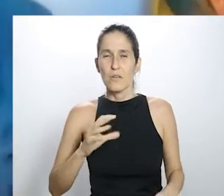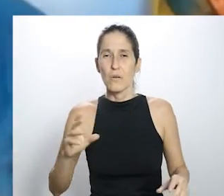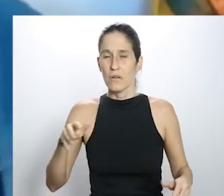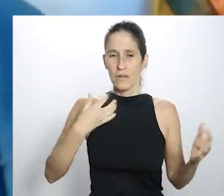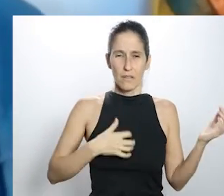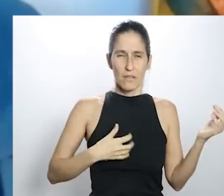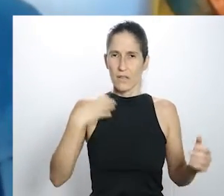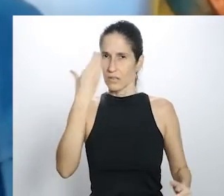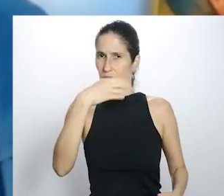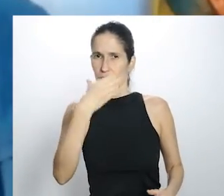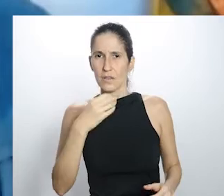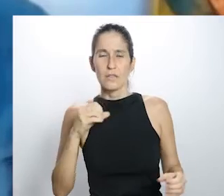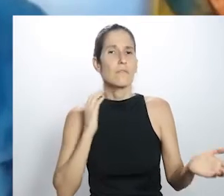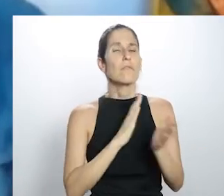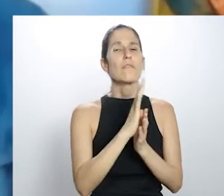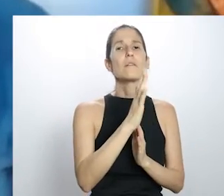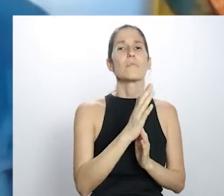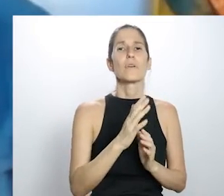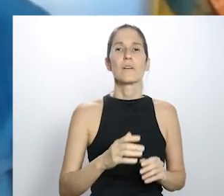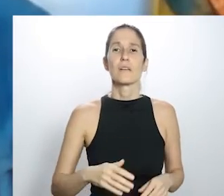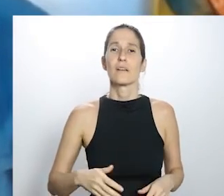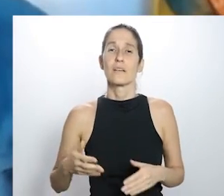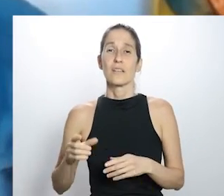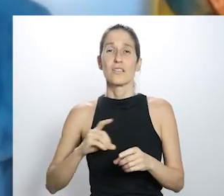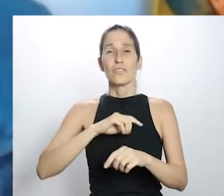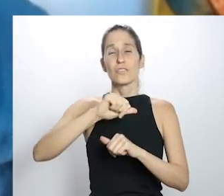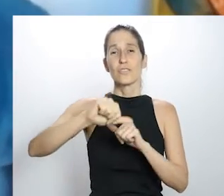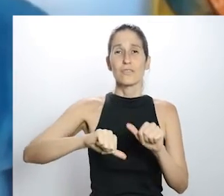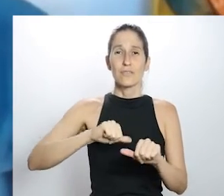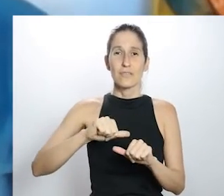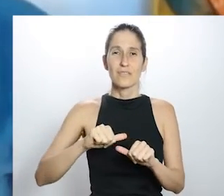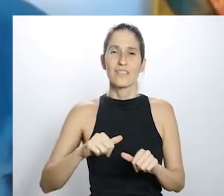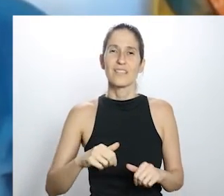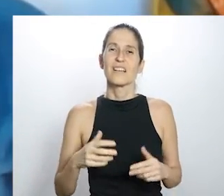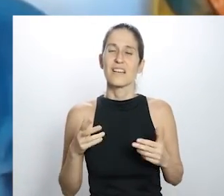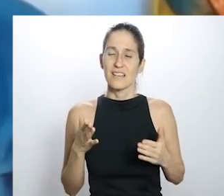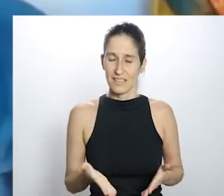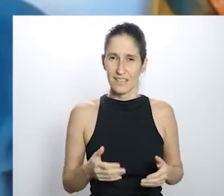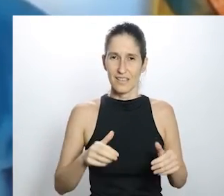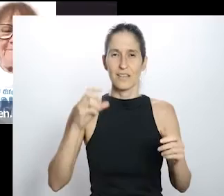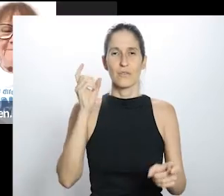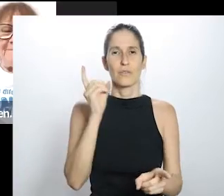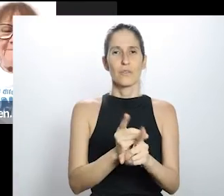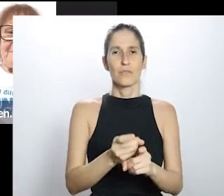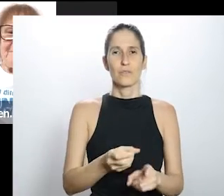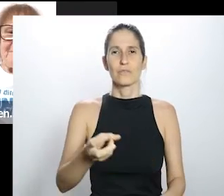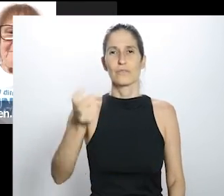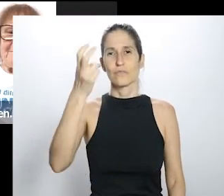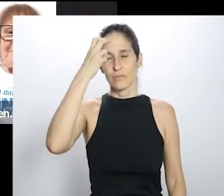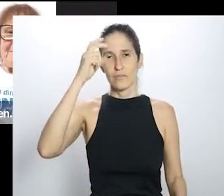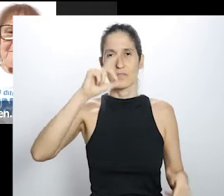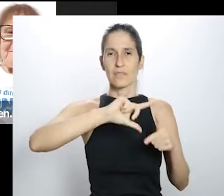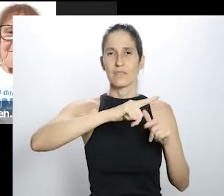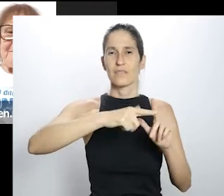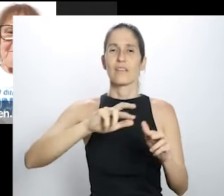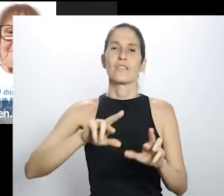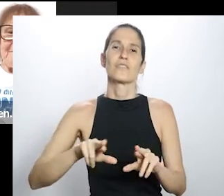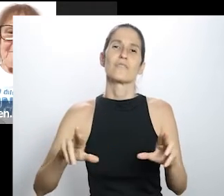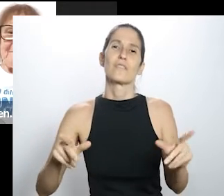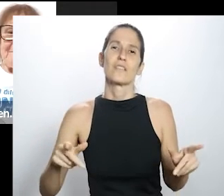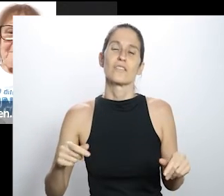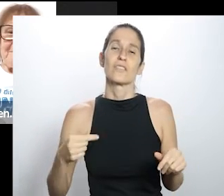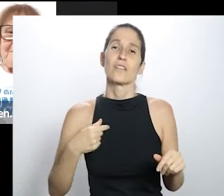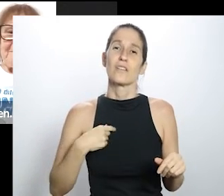outro colega e vai embora. O encontro permite essa troca mais profunda. Tenho grandes amigos e amigas que eu fiz nesse